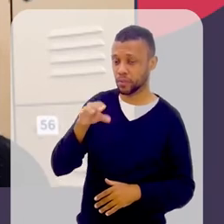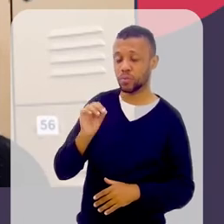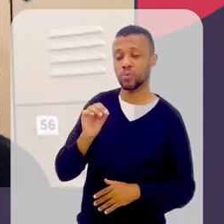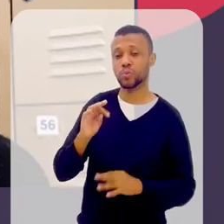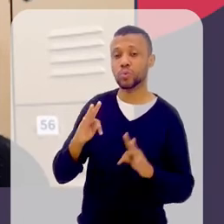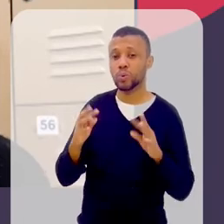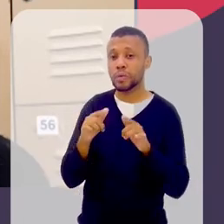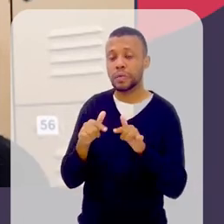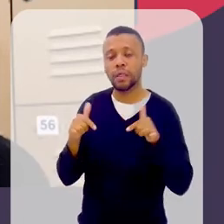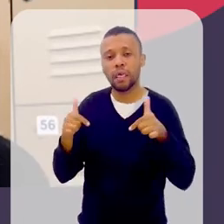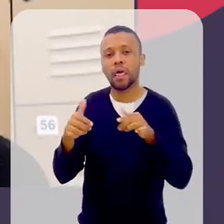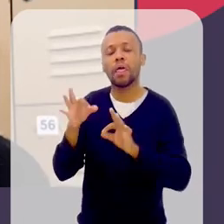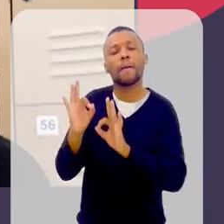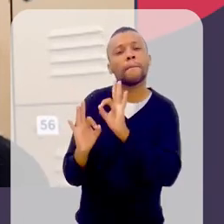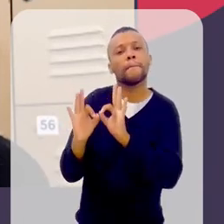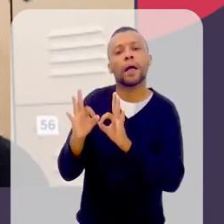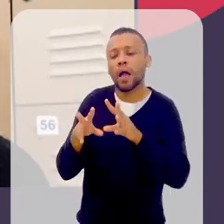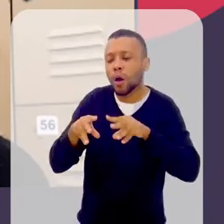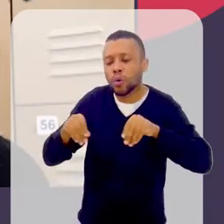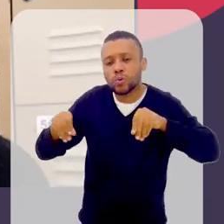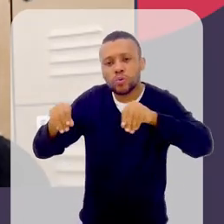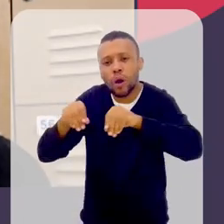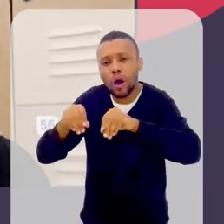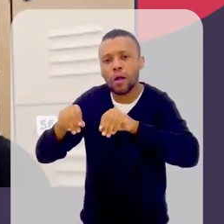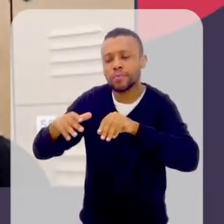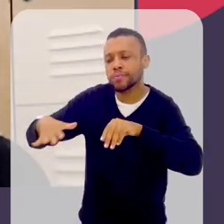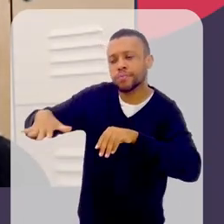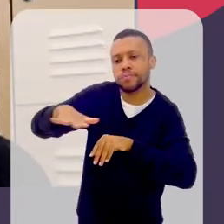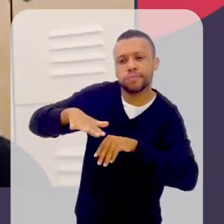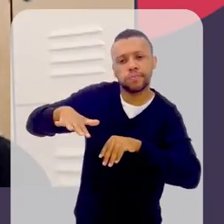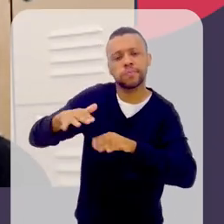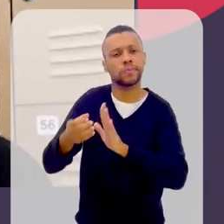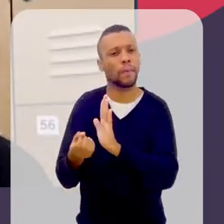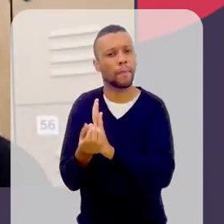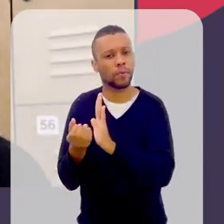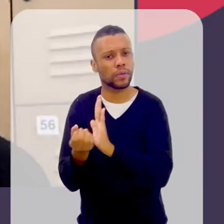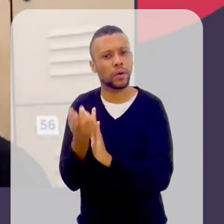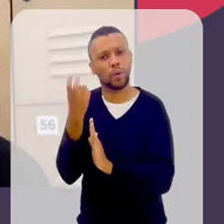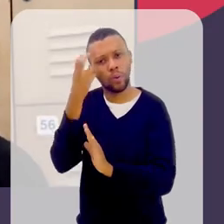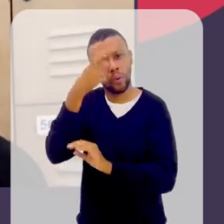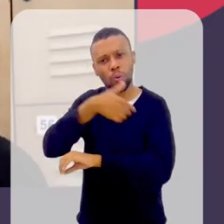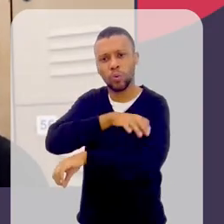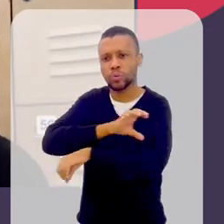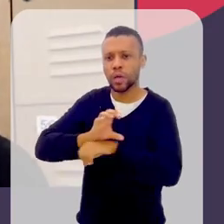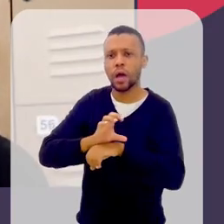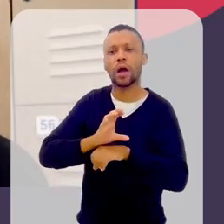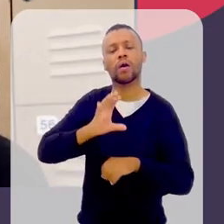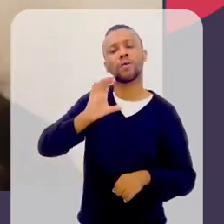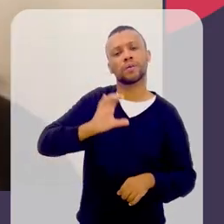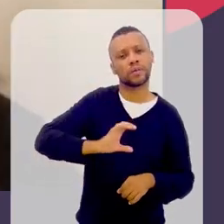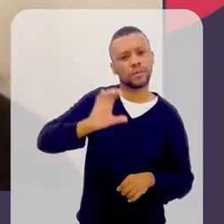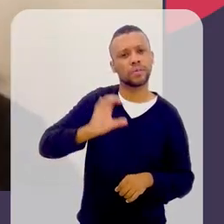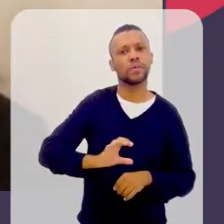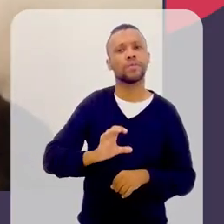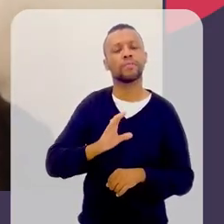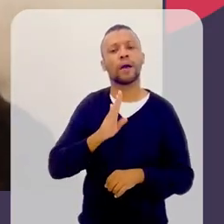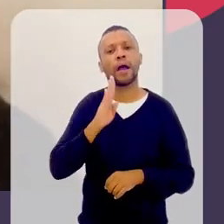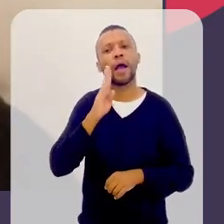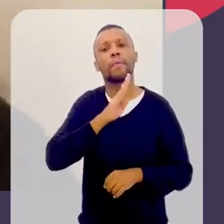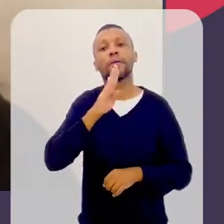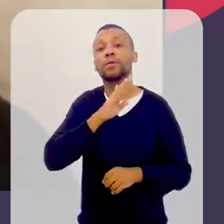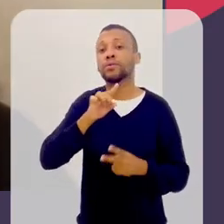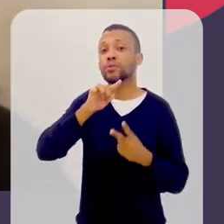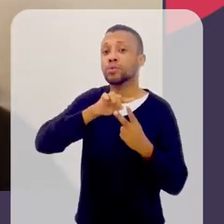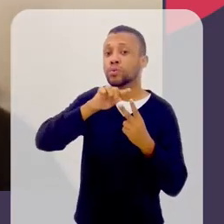arar a terra, esse preparar o solo intelectual, cultural, científico para a emergência de duas